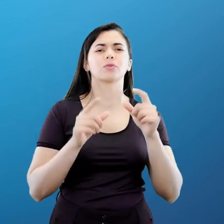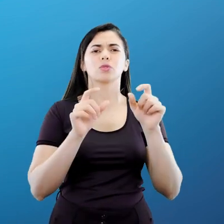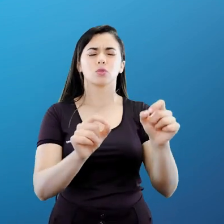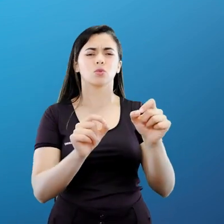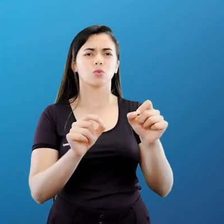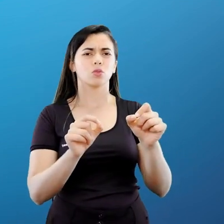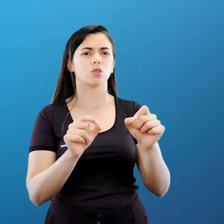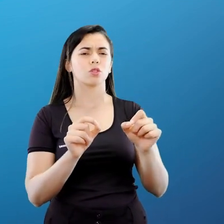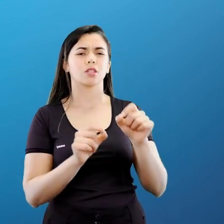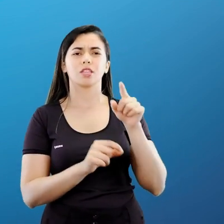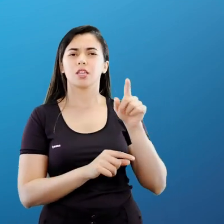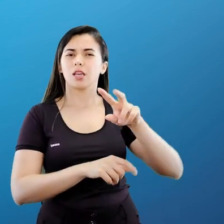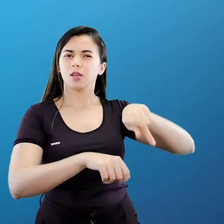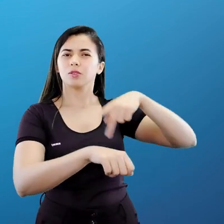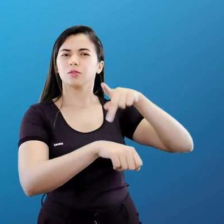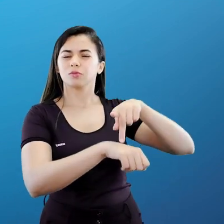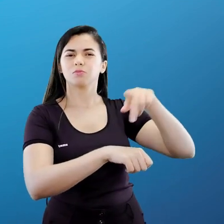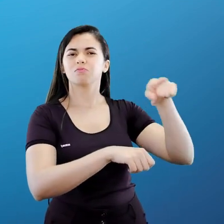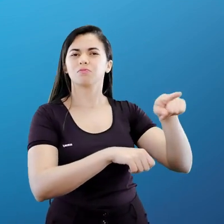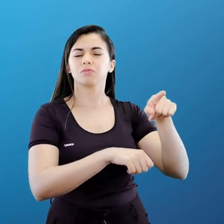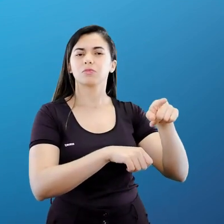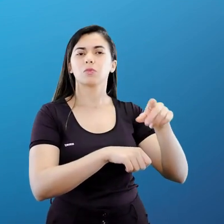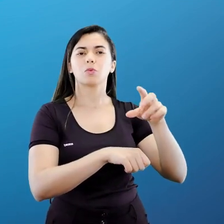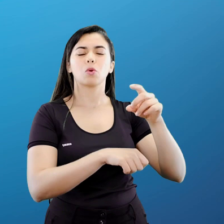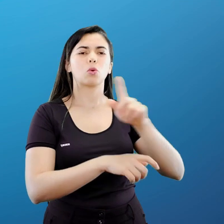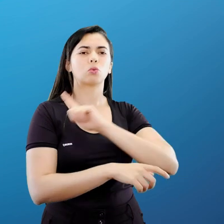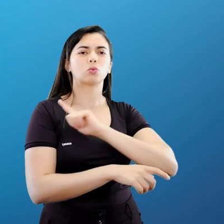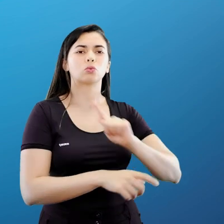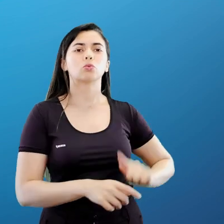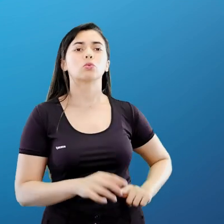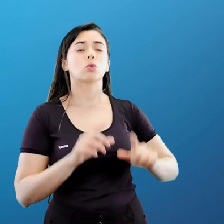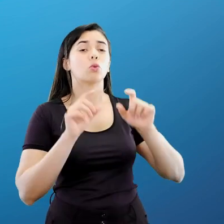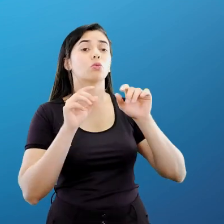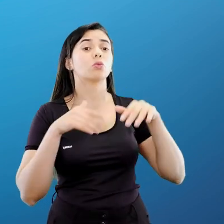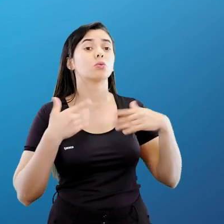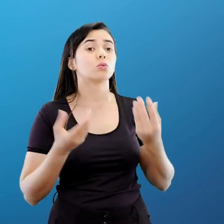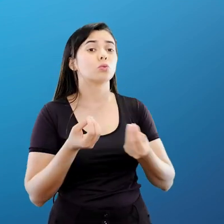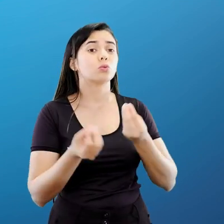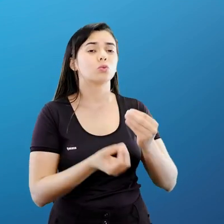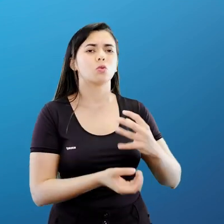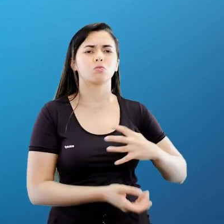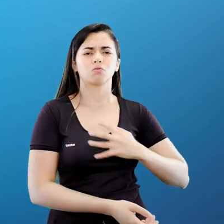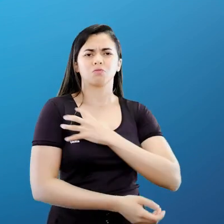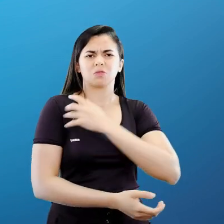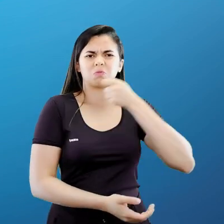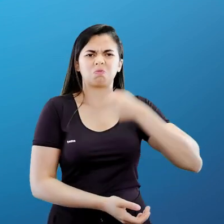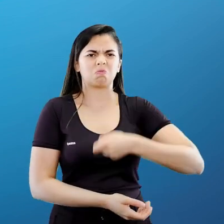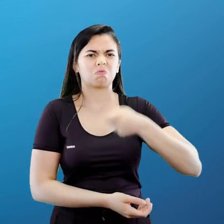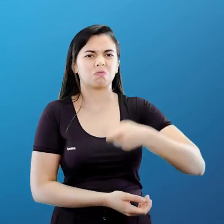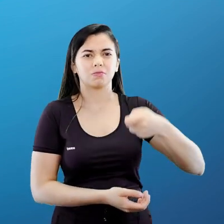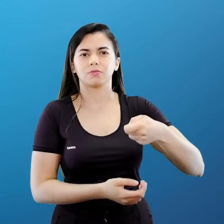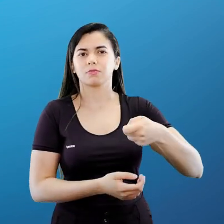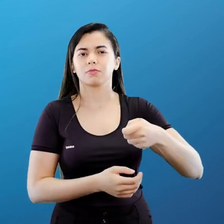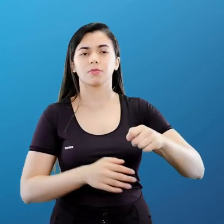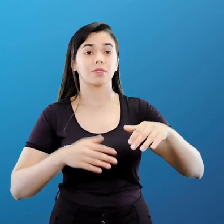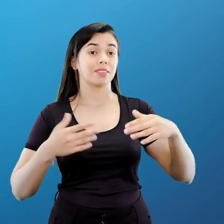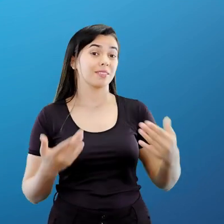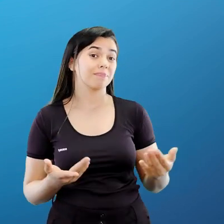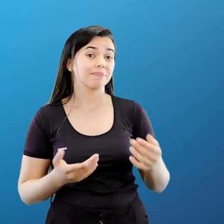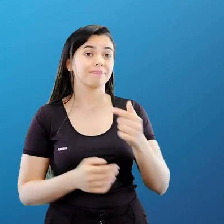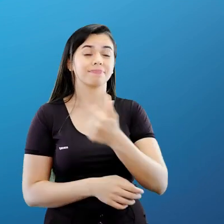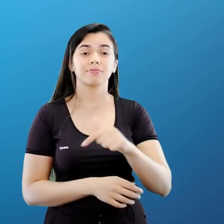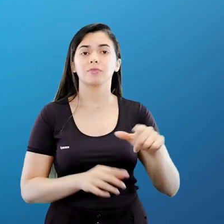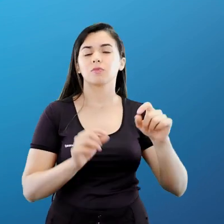eu citei aqui, lá do Oriente Médio, são países que são governados por ditadores, né? Pessoas meio que não têm, assim, certa